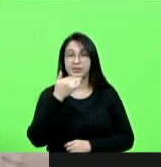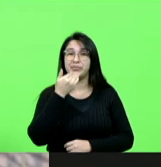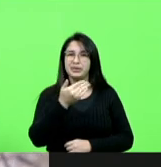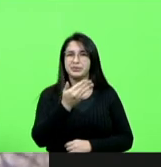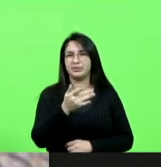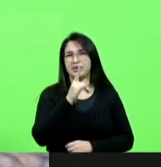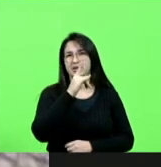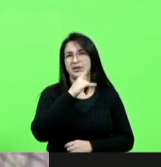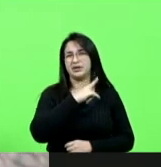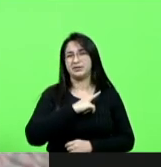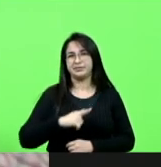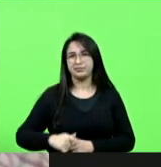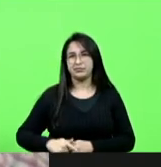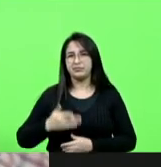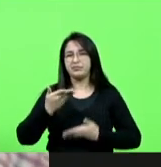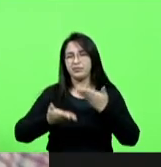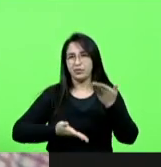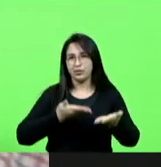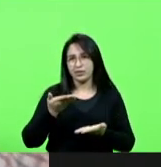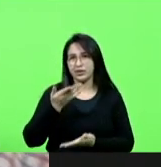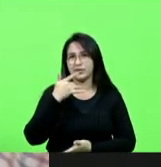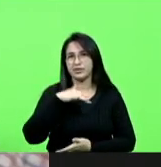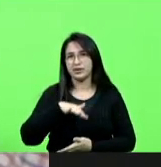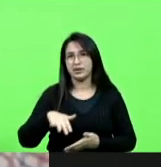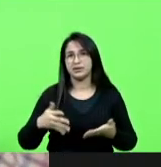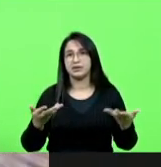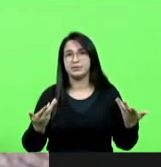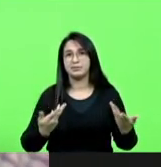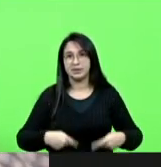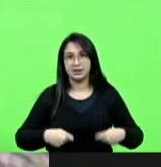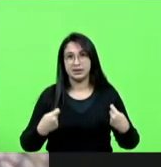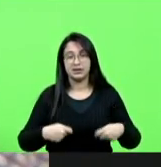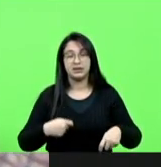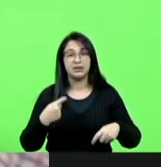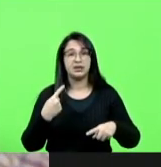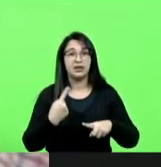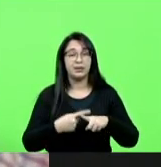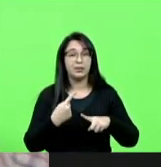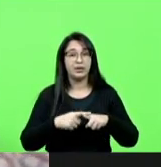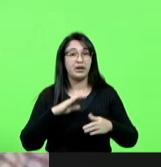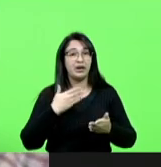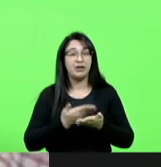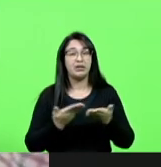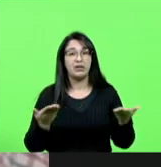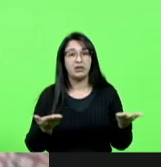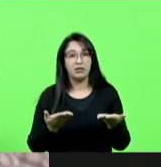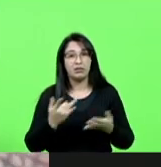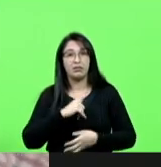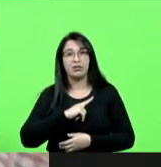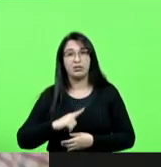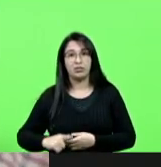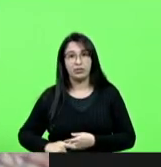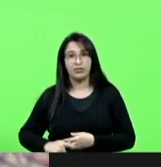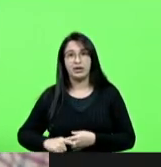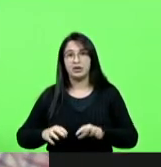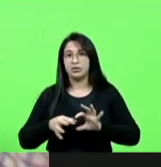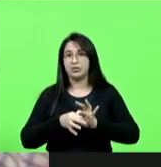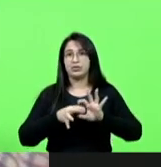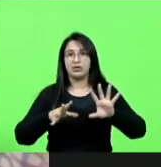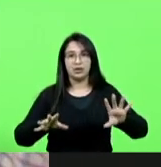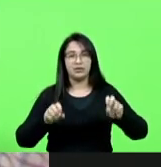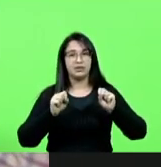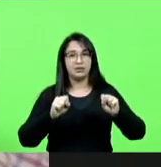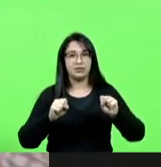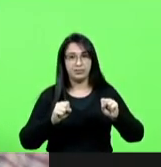cuidado para as nossas crianças nossos adolescentes pois até isso agora esse governo está pronto a deixar uma